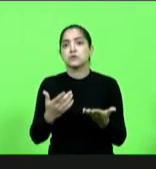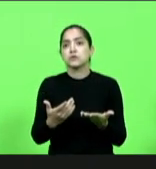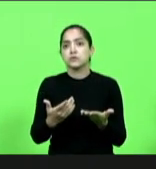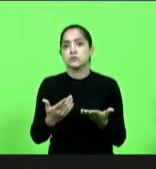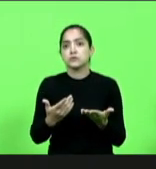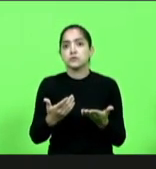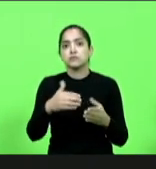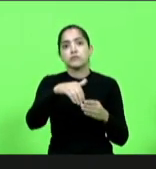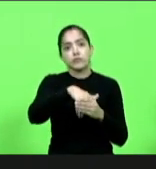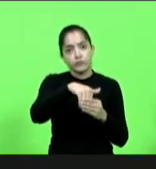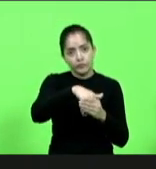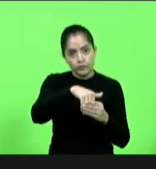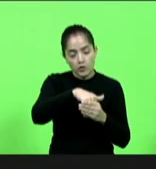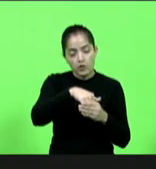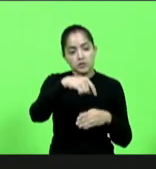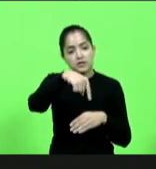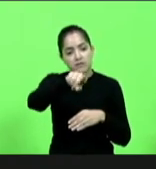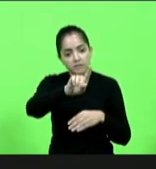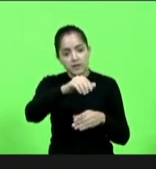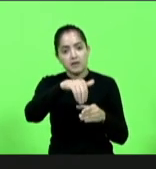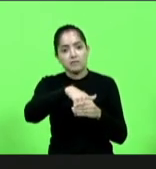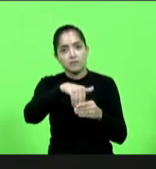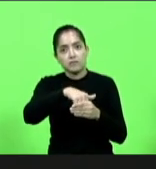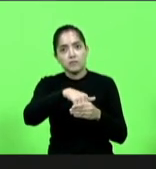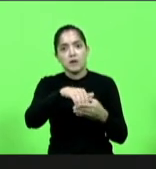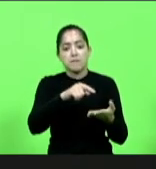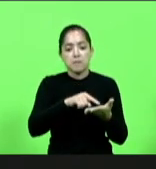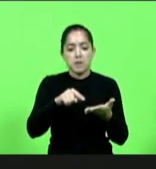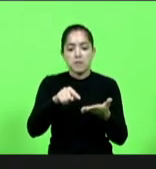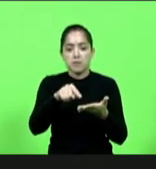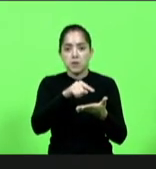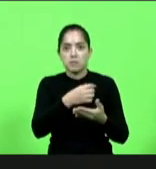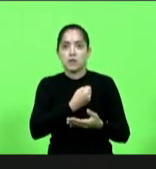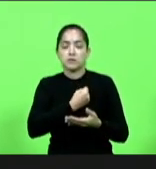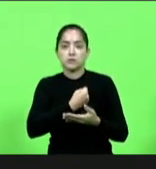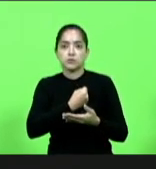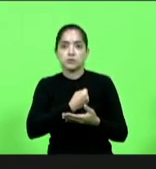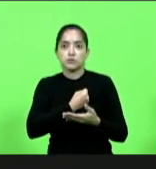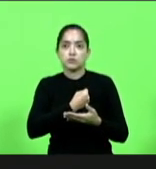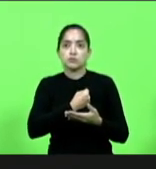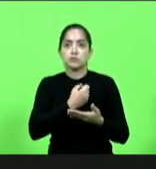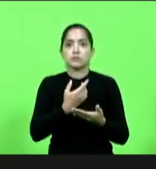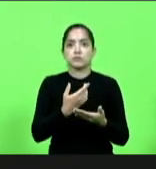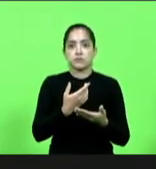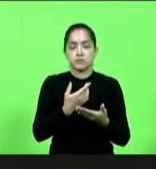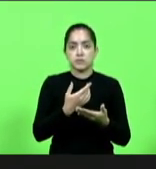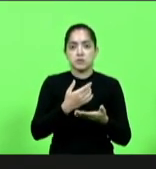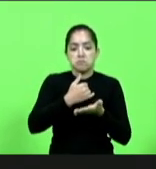vagabundo vota ele vai lá na UNE e aperta lá o númerozinho do candidato dele maconheiro vota